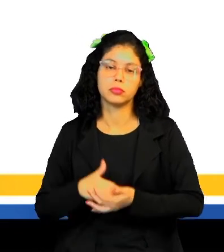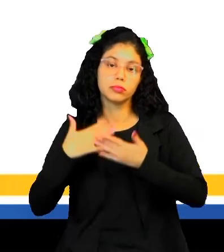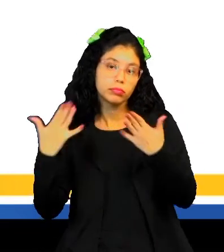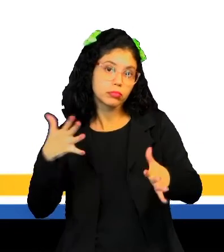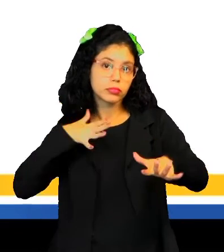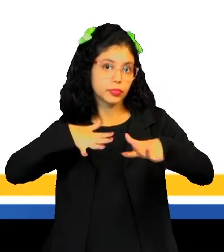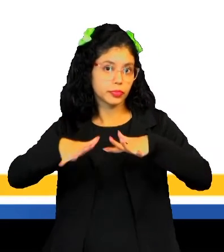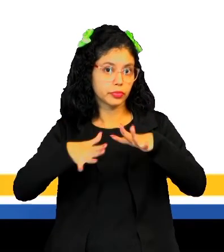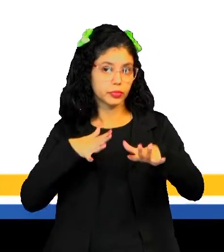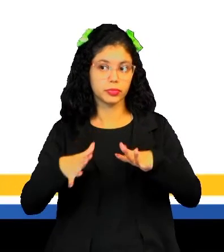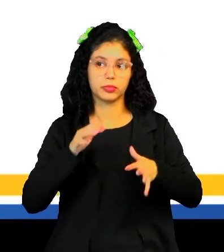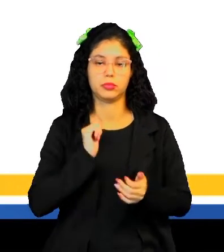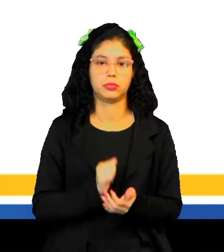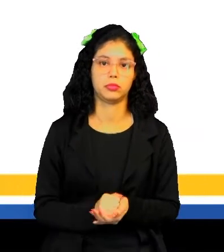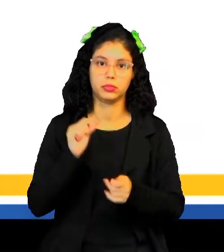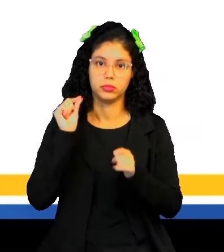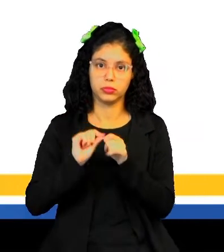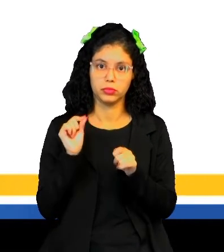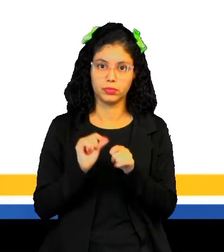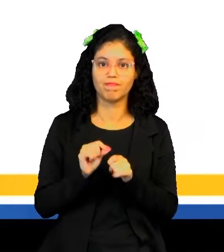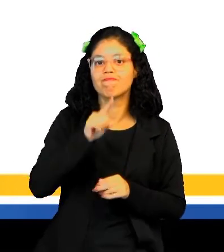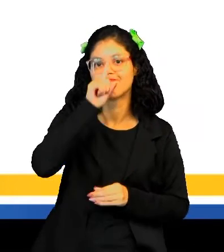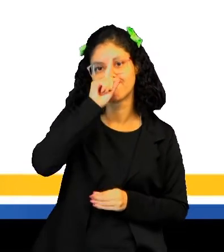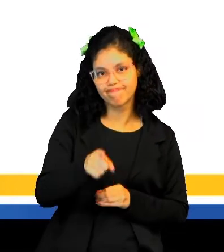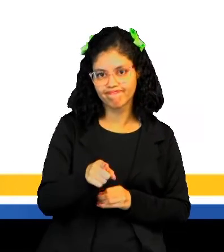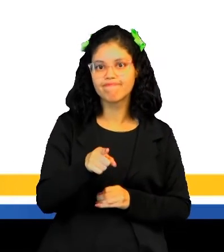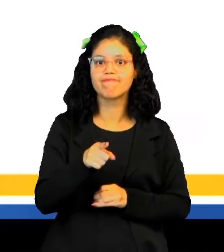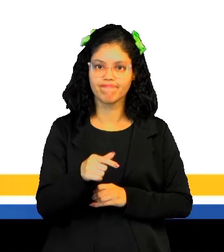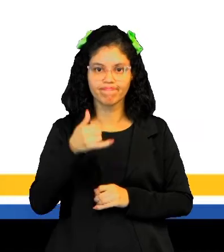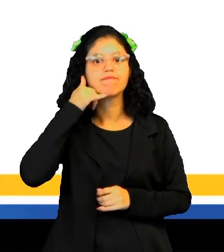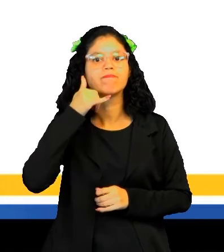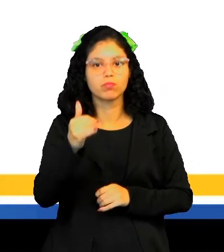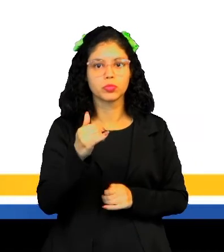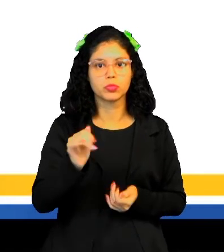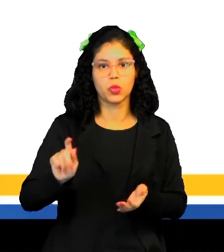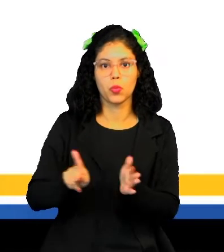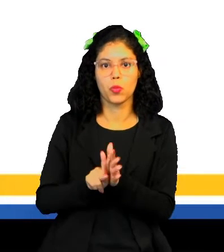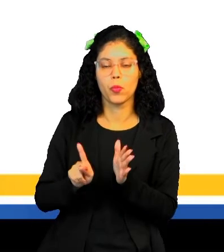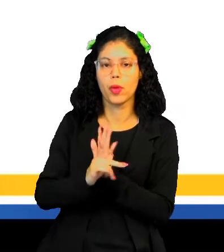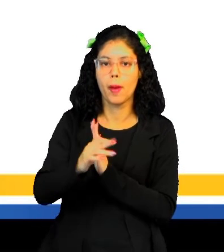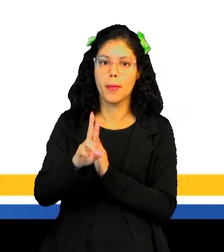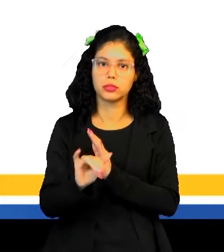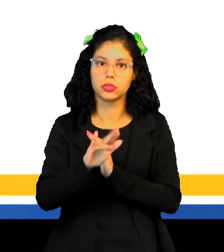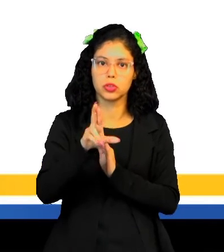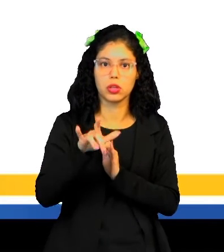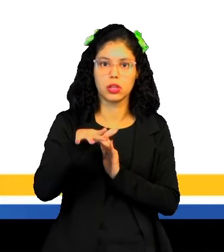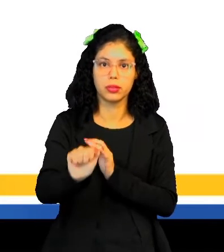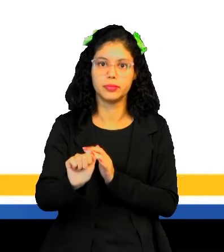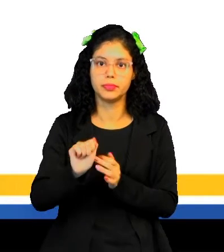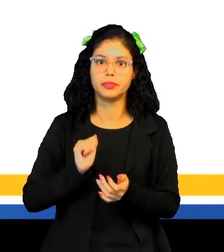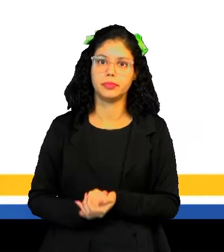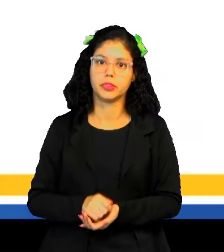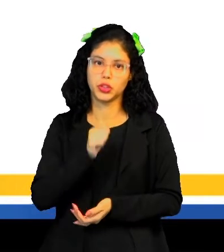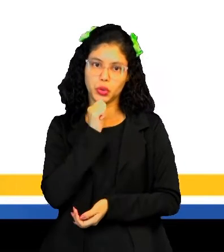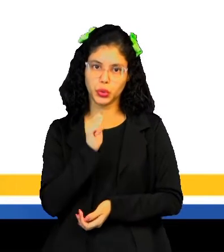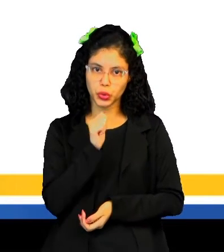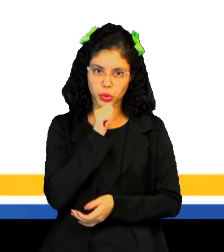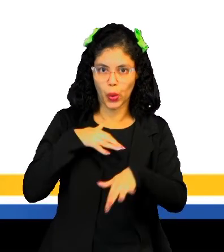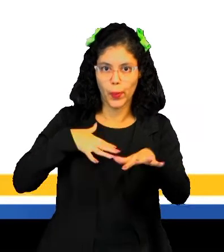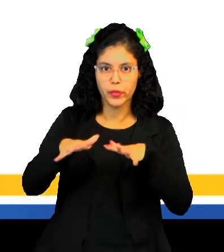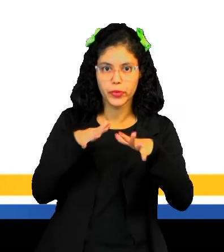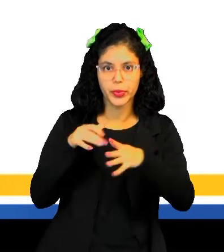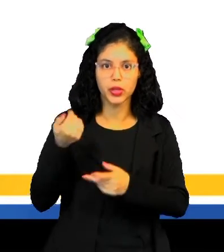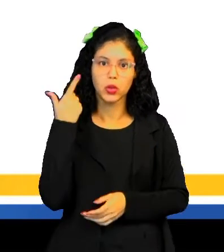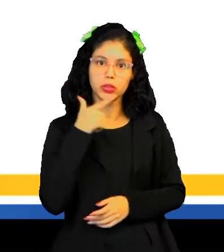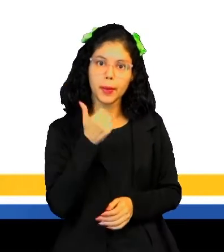E esse movimento, ele foi denunciado, né? Inclusive por um de seus participantes, que foi o Joaquim Silvério dos Reis, que delatou o